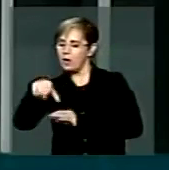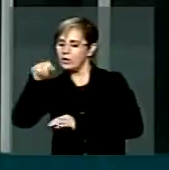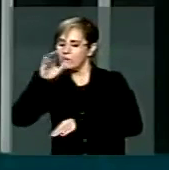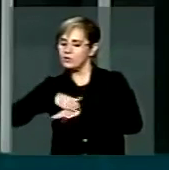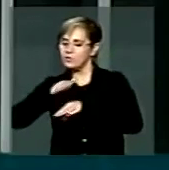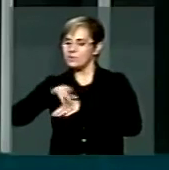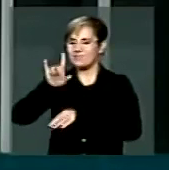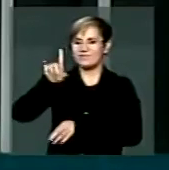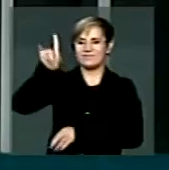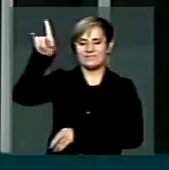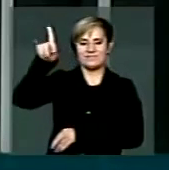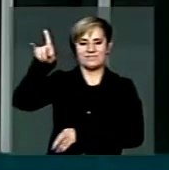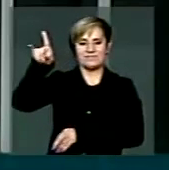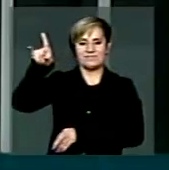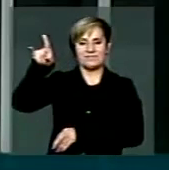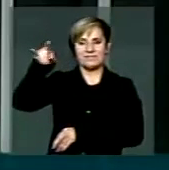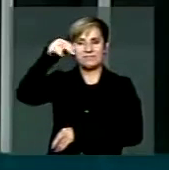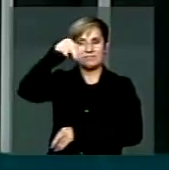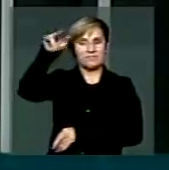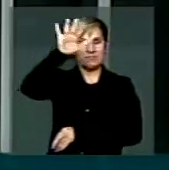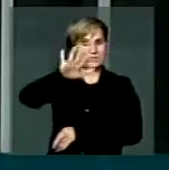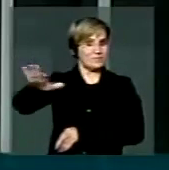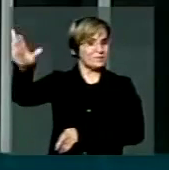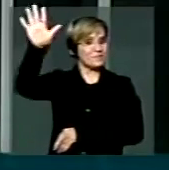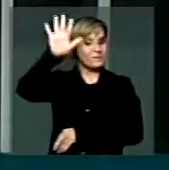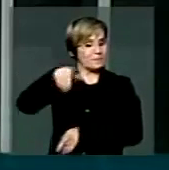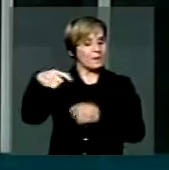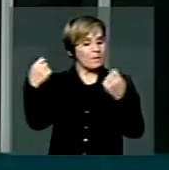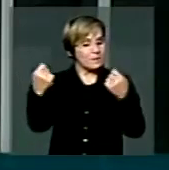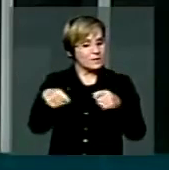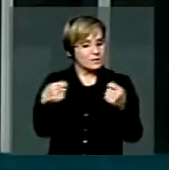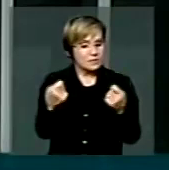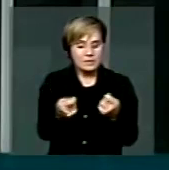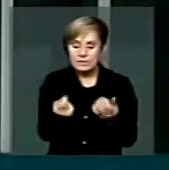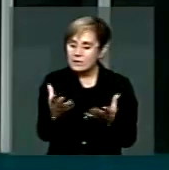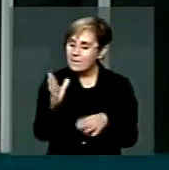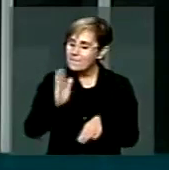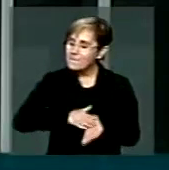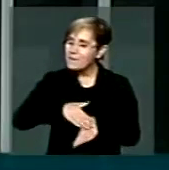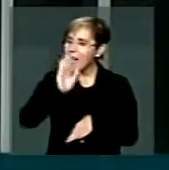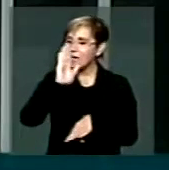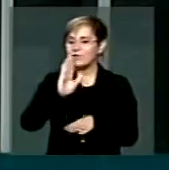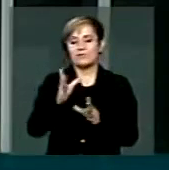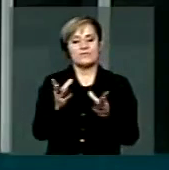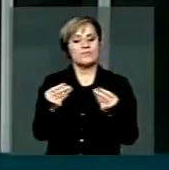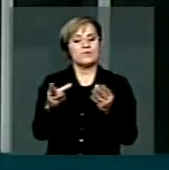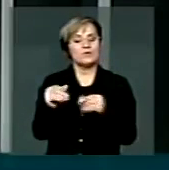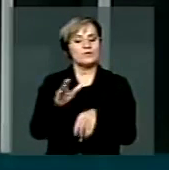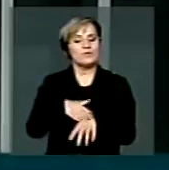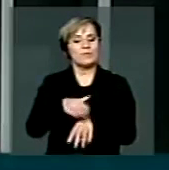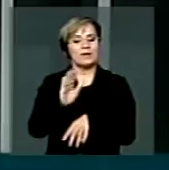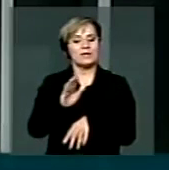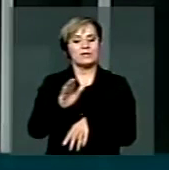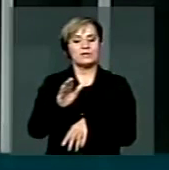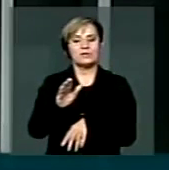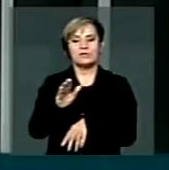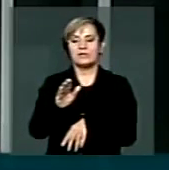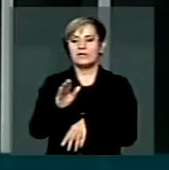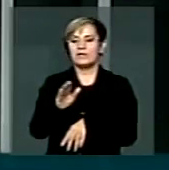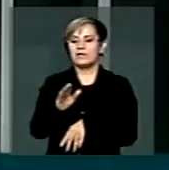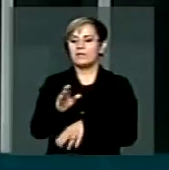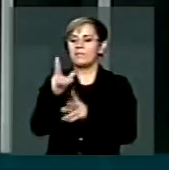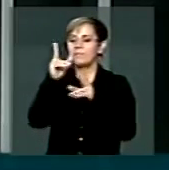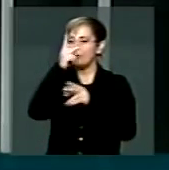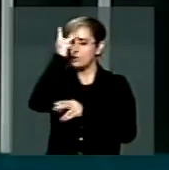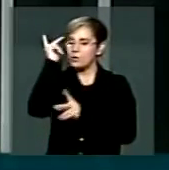O nordestino precisa de muito mais Luiz Gonzaga para contar